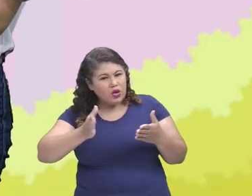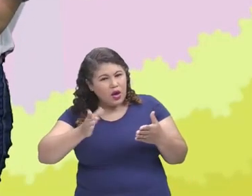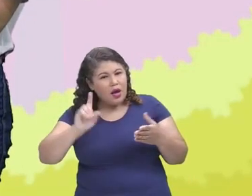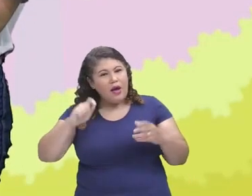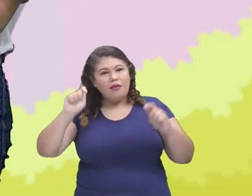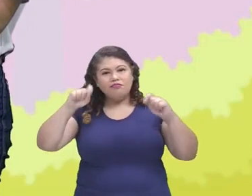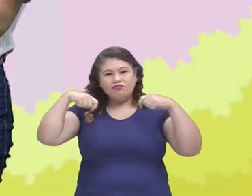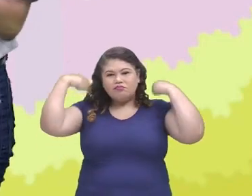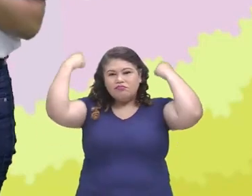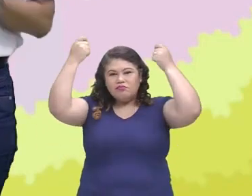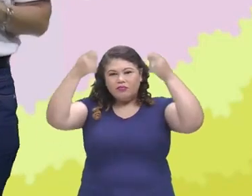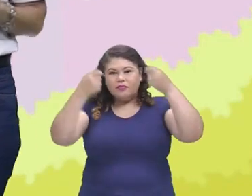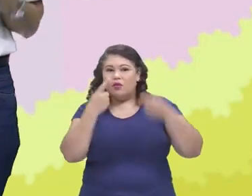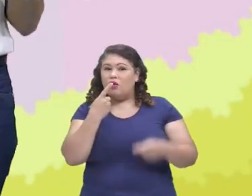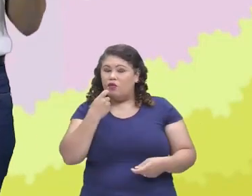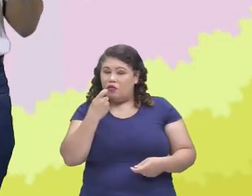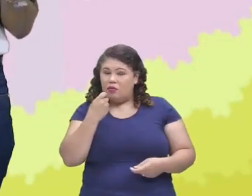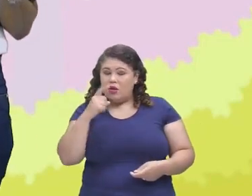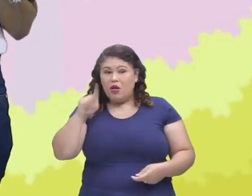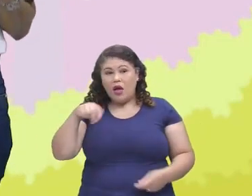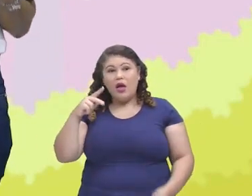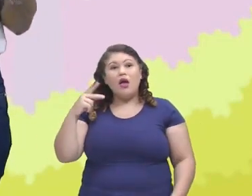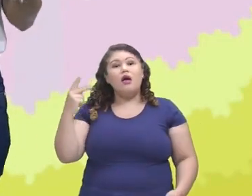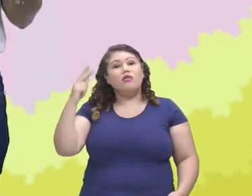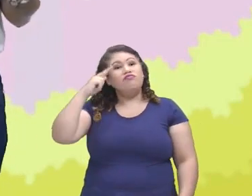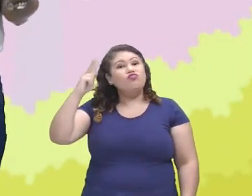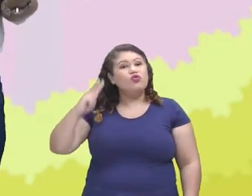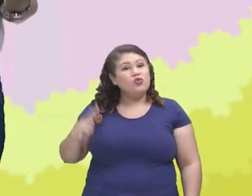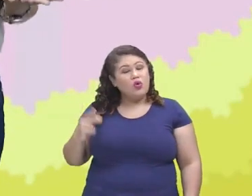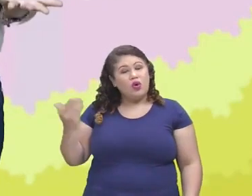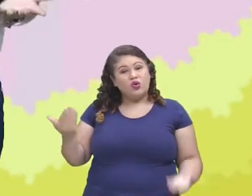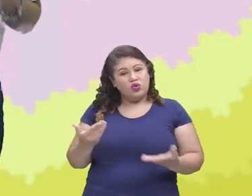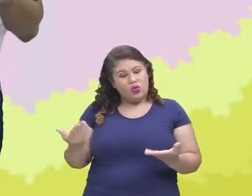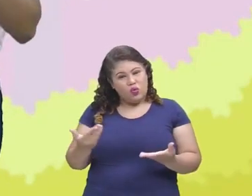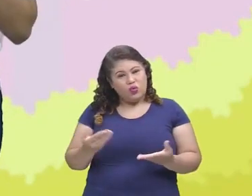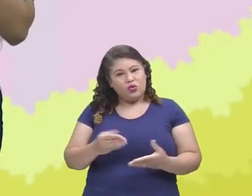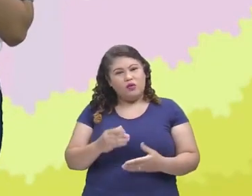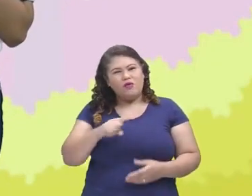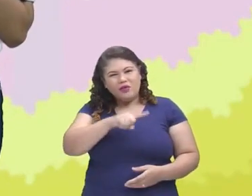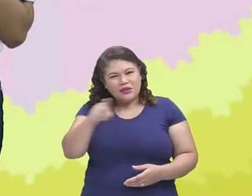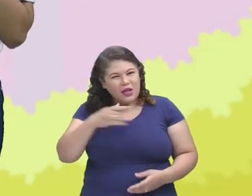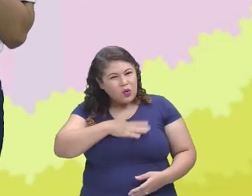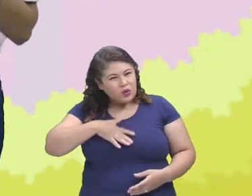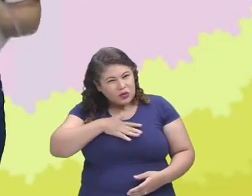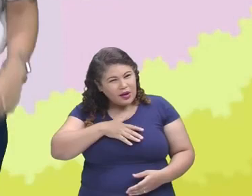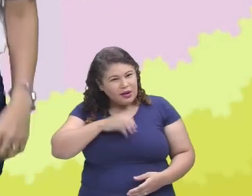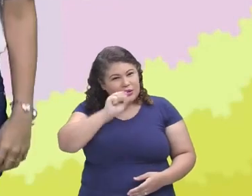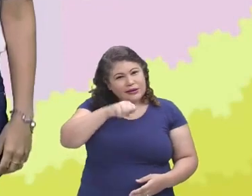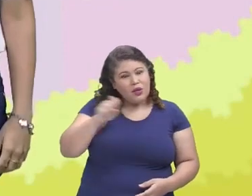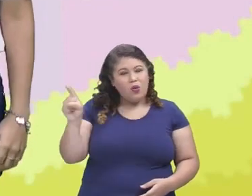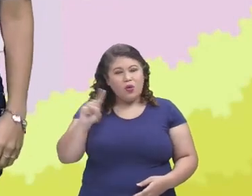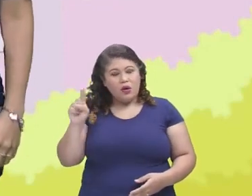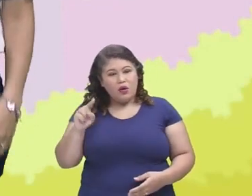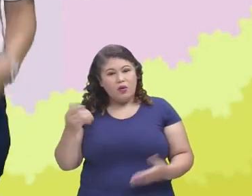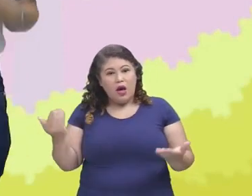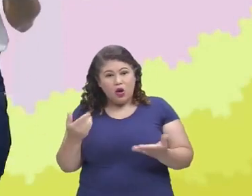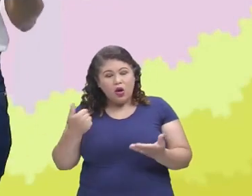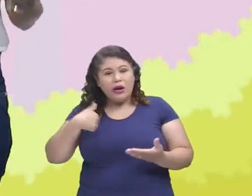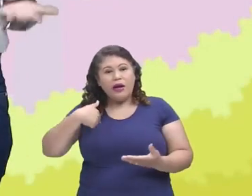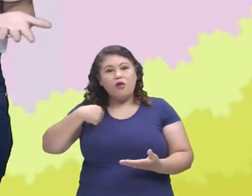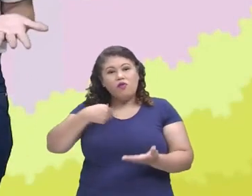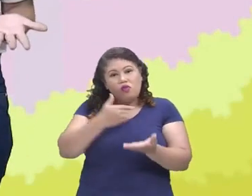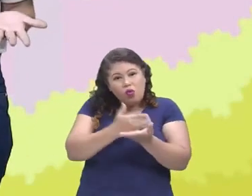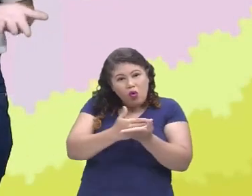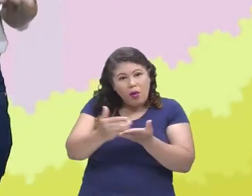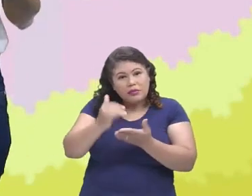nossa historinha de hoje. Gostaram? Sim ou não? Então, agora, crianças, vamos desvendar, vamos investigar